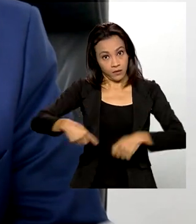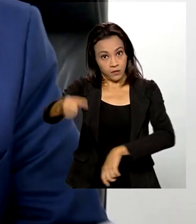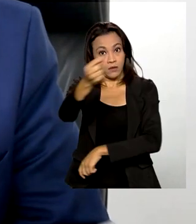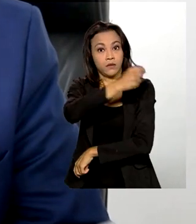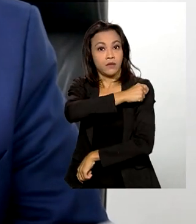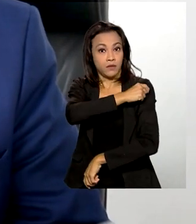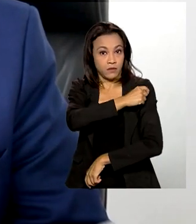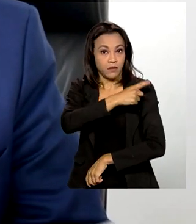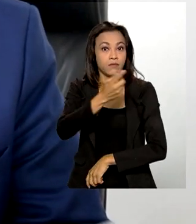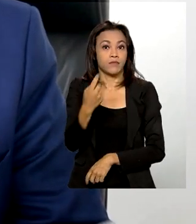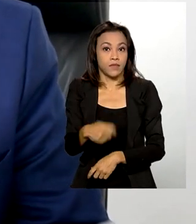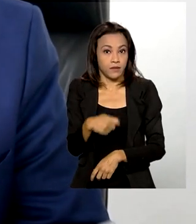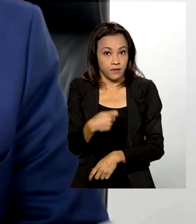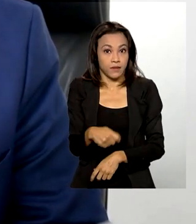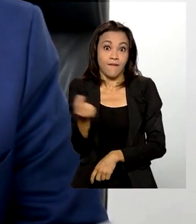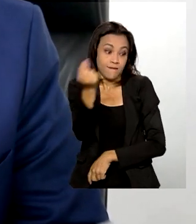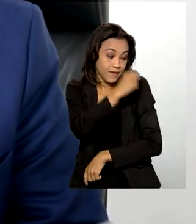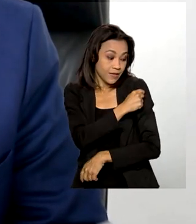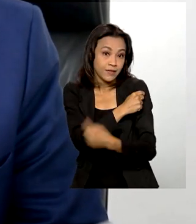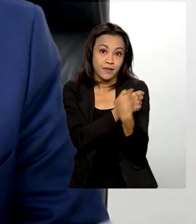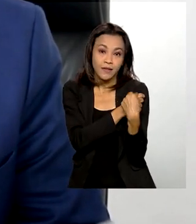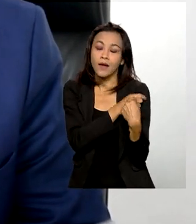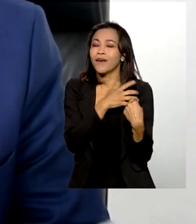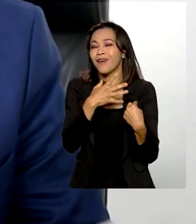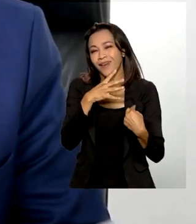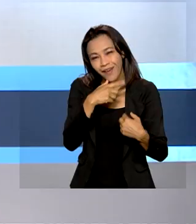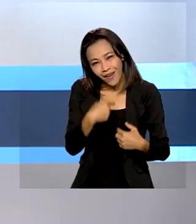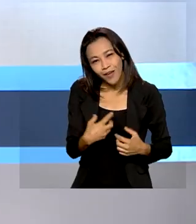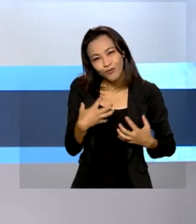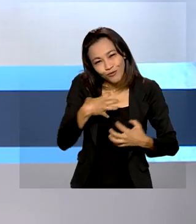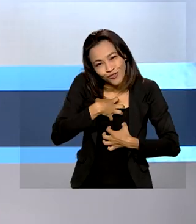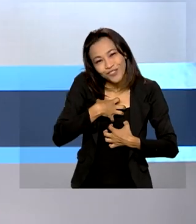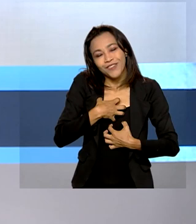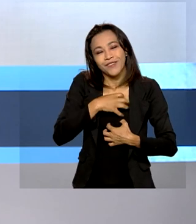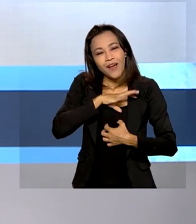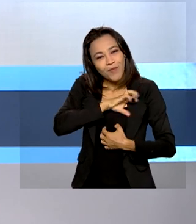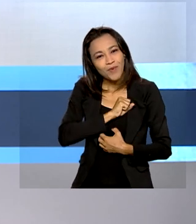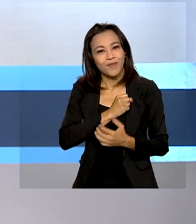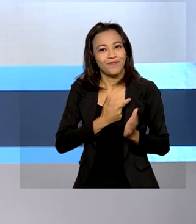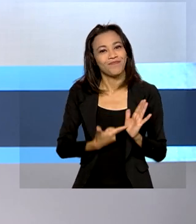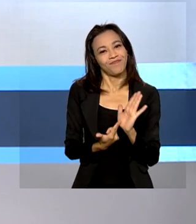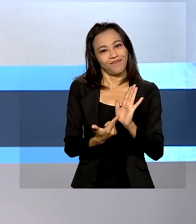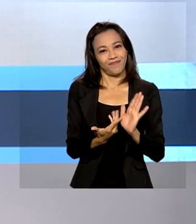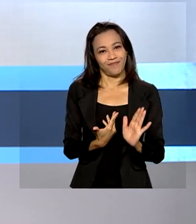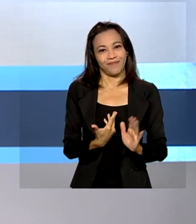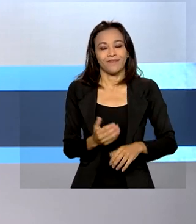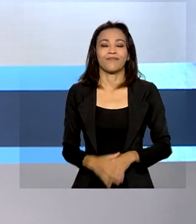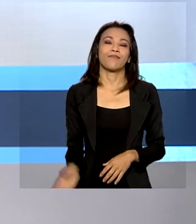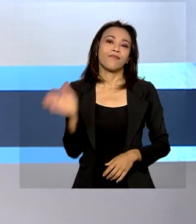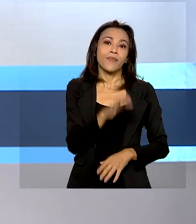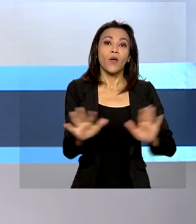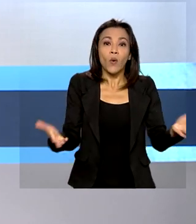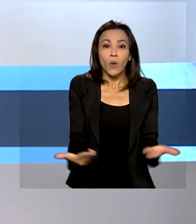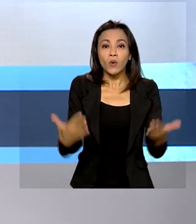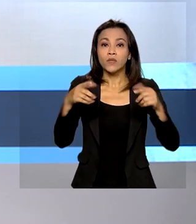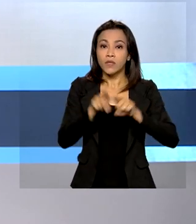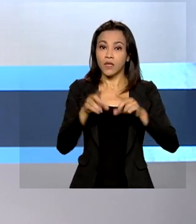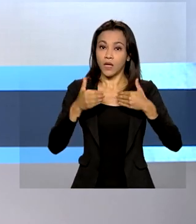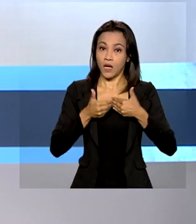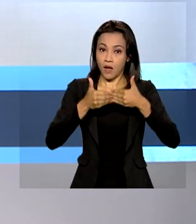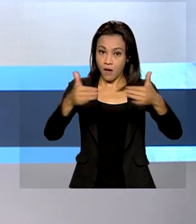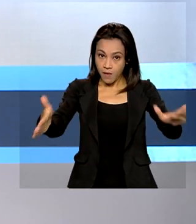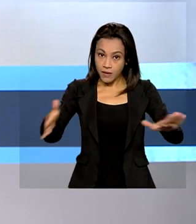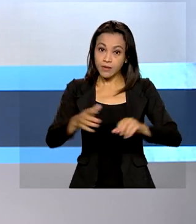Lembrando sempre que vacinar é um ato de amor. E hoje também começa a campanha nacional